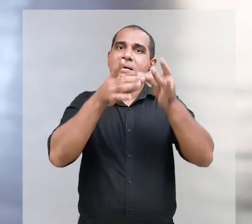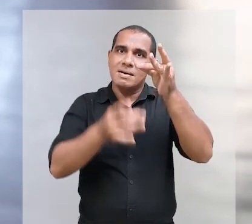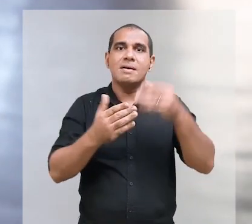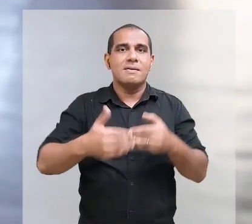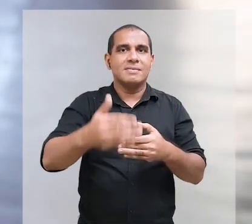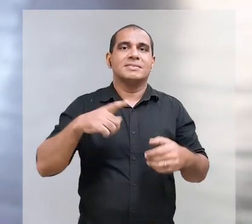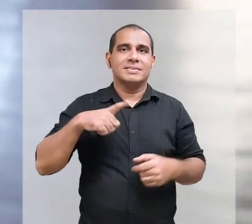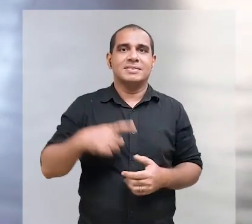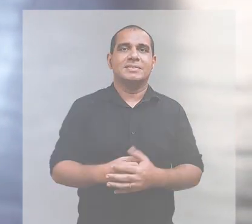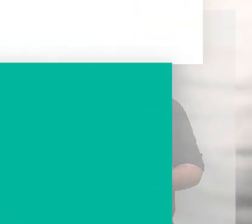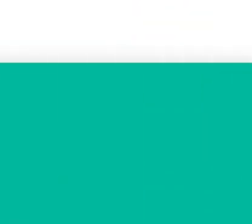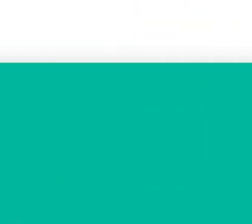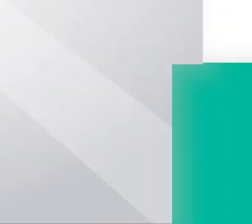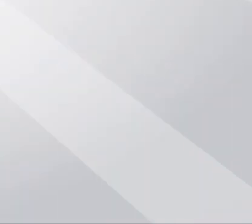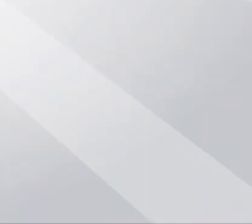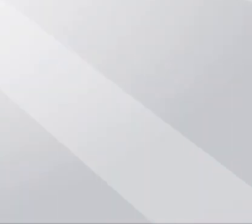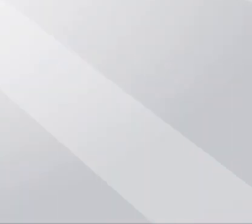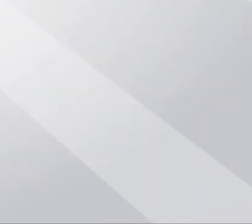você confere a partir de agora.